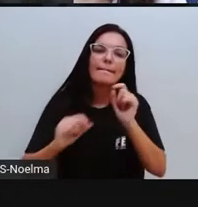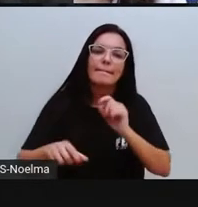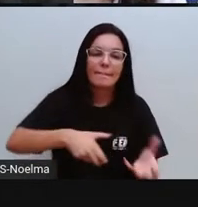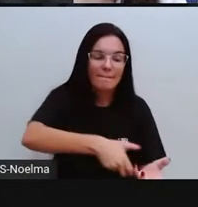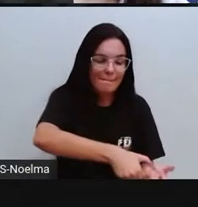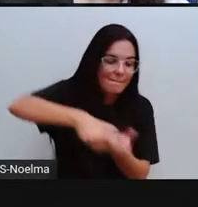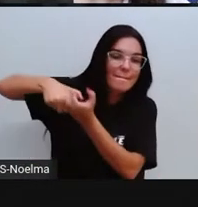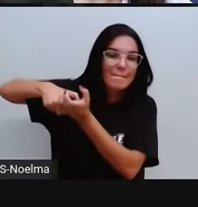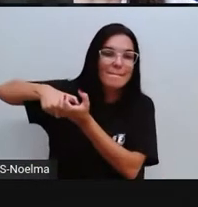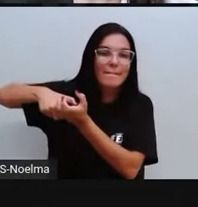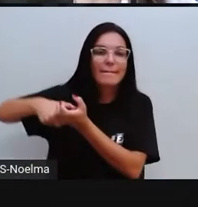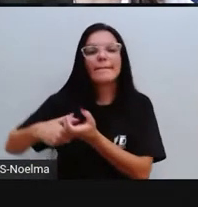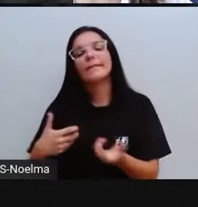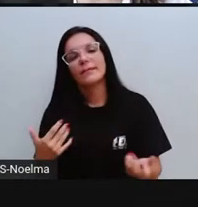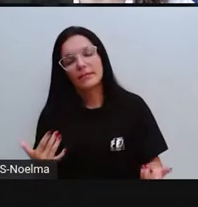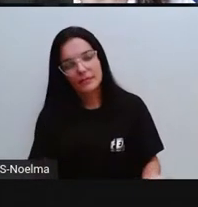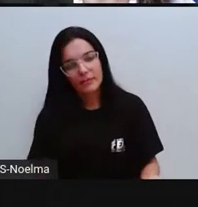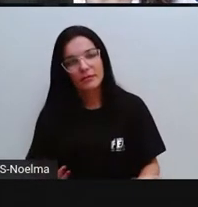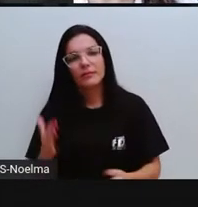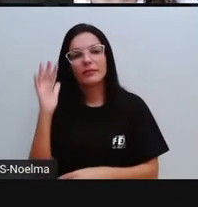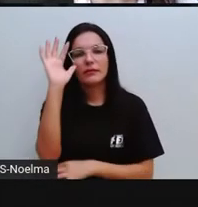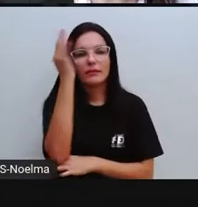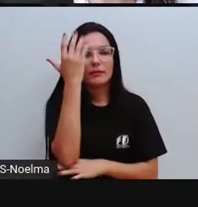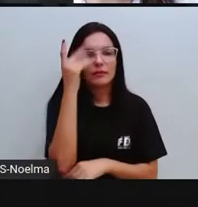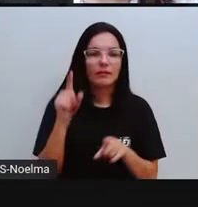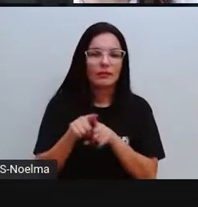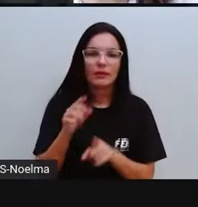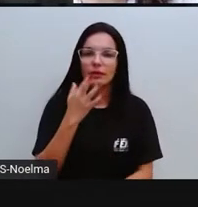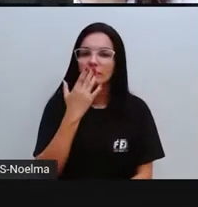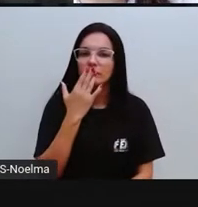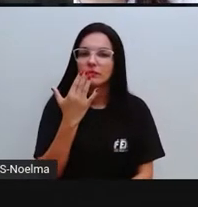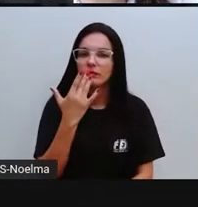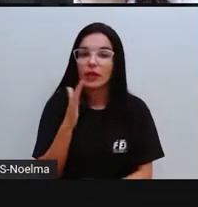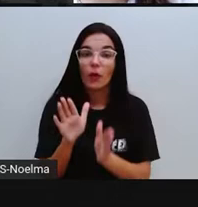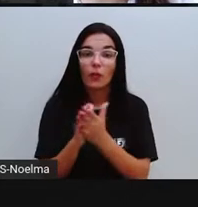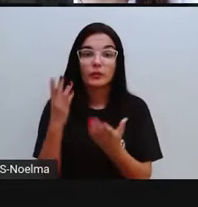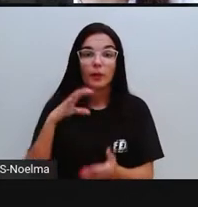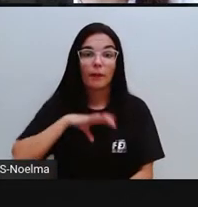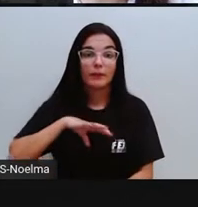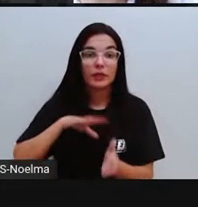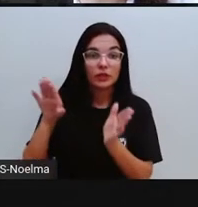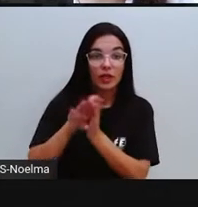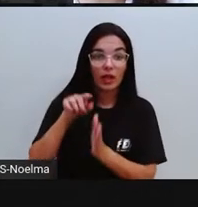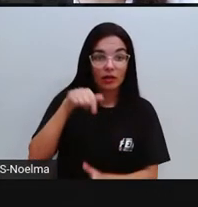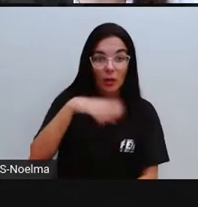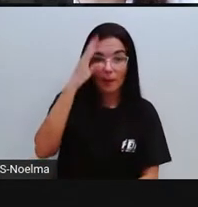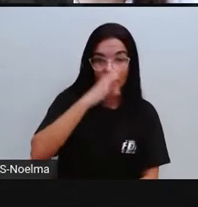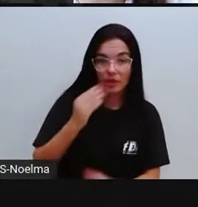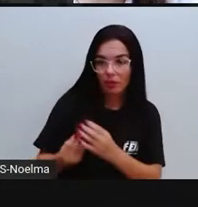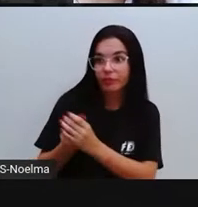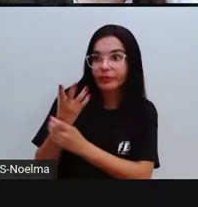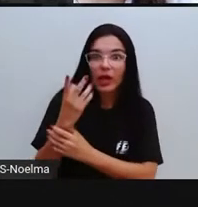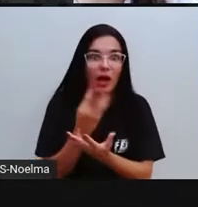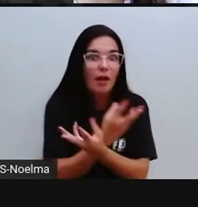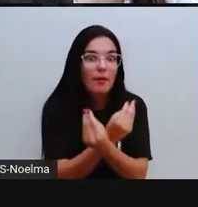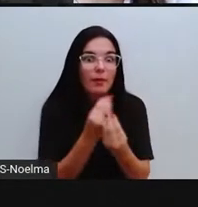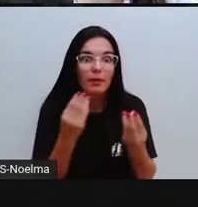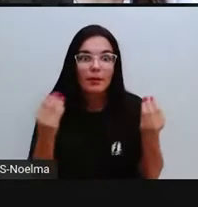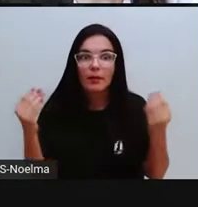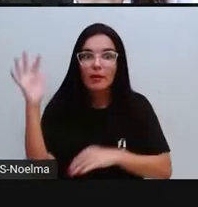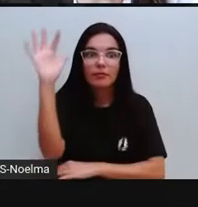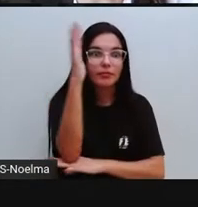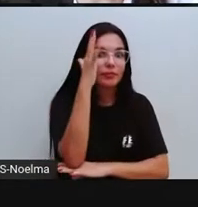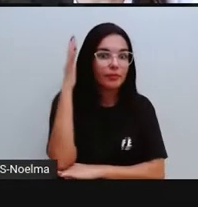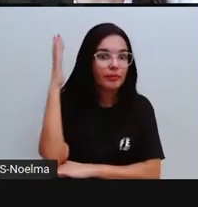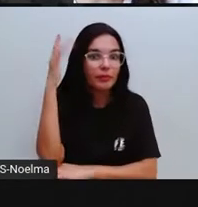madeira, tá? E olha lá, quando os portugueses chegaram ao Brasil e descobriram a variedade de pau-Brasil existente aqui,